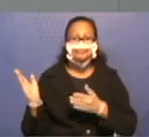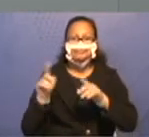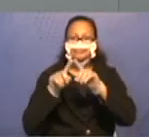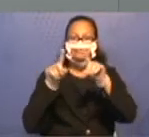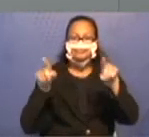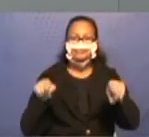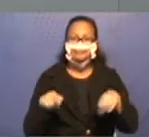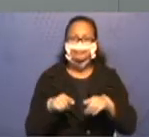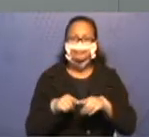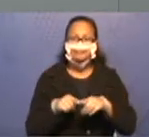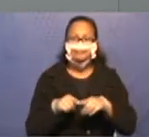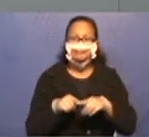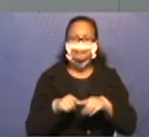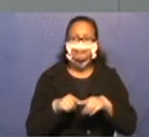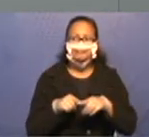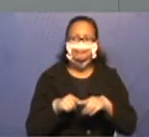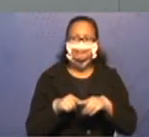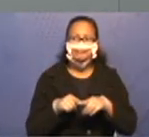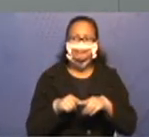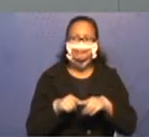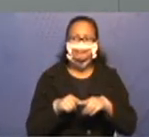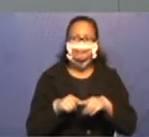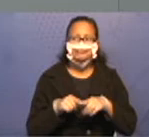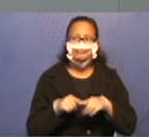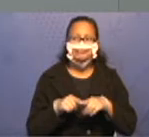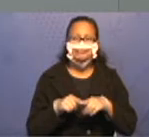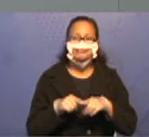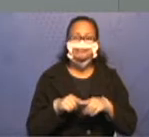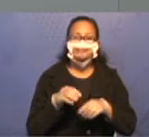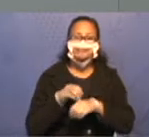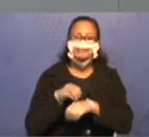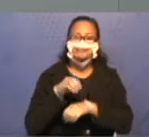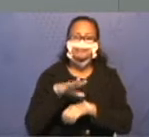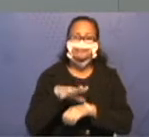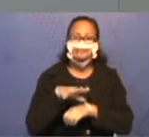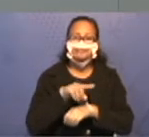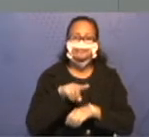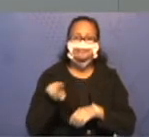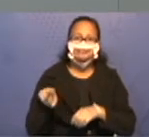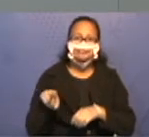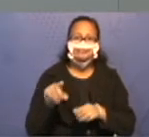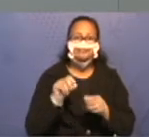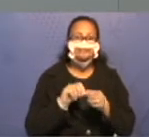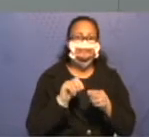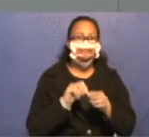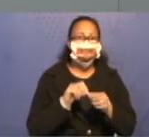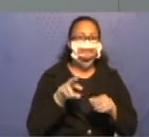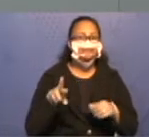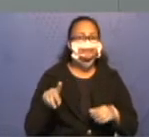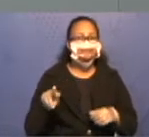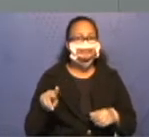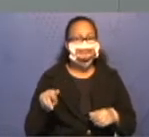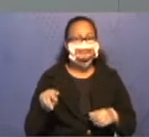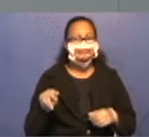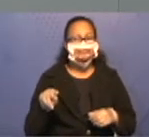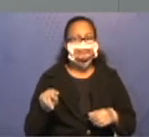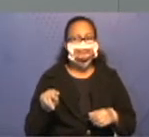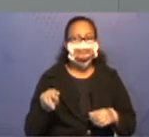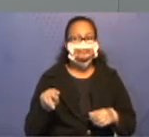quadro com já as pistas para que você completa. Siga o modelo, veja só.